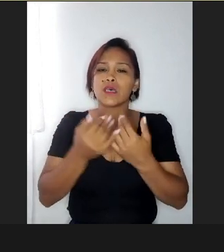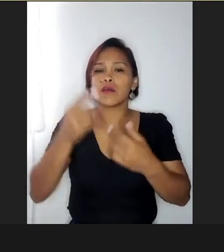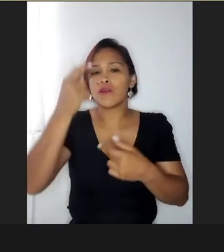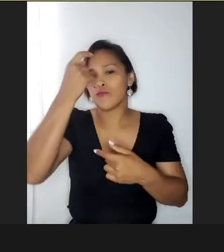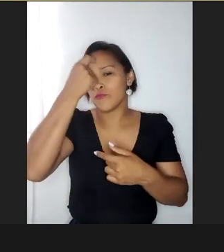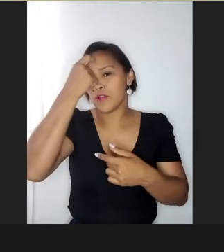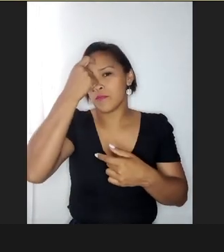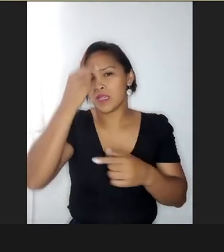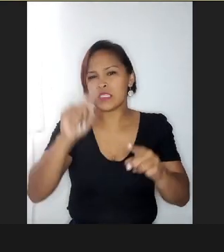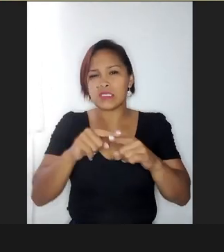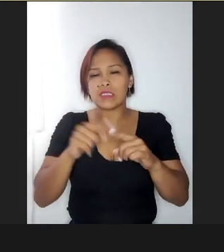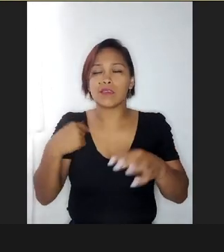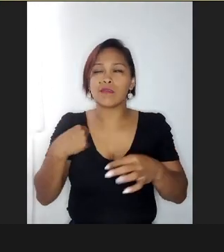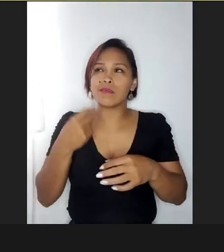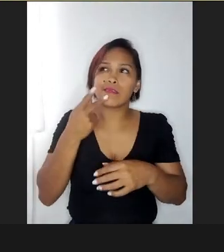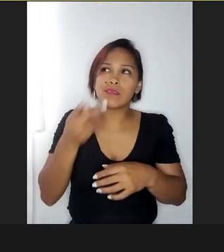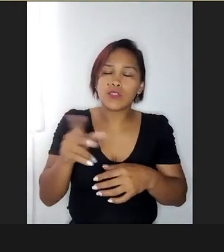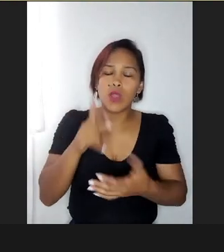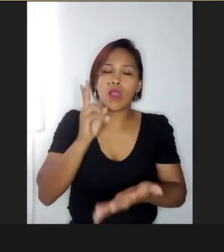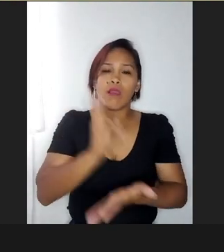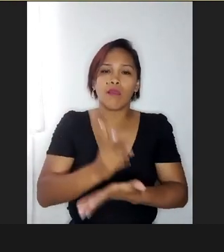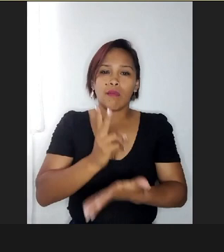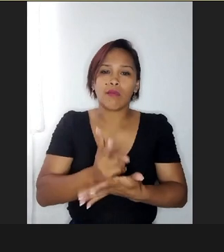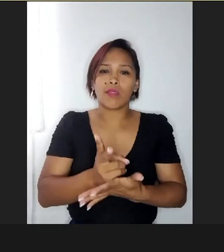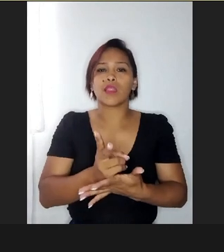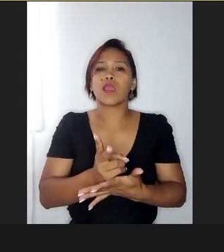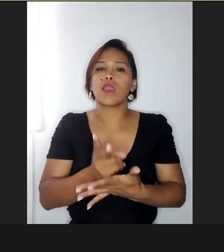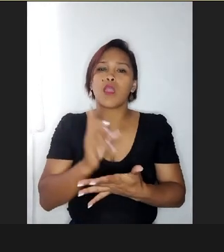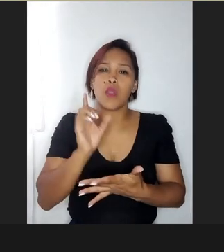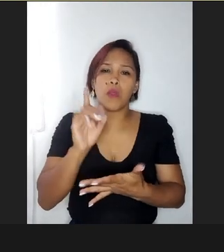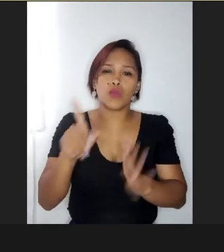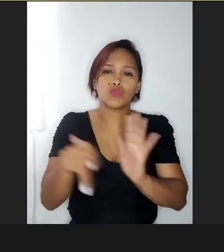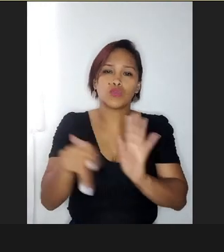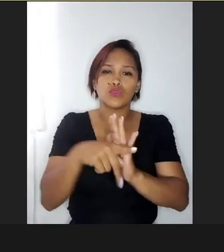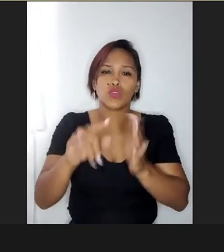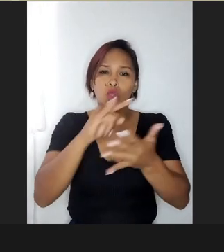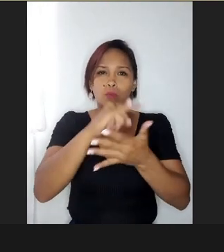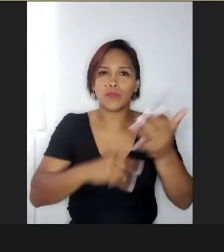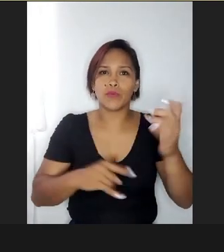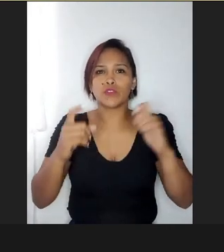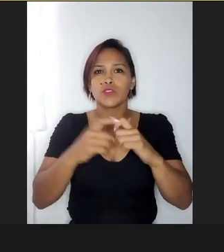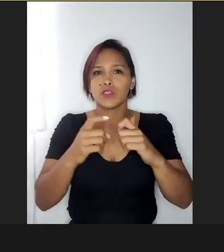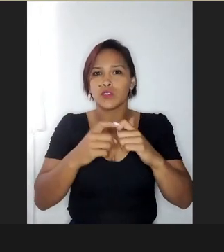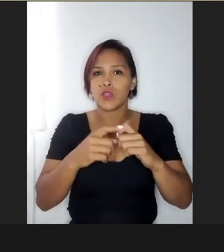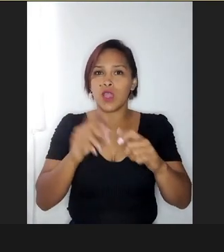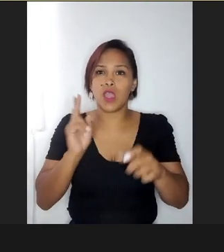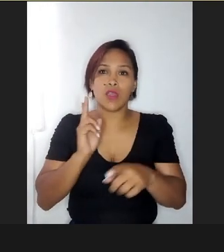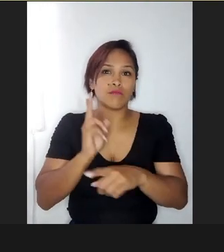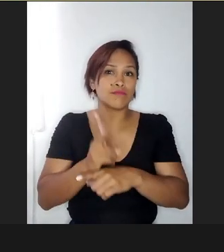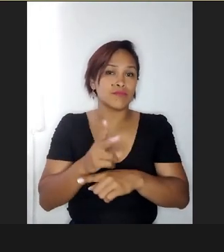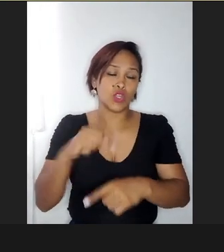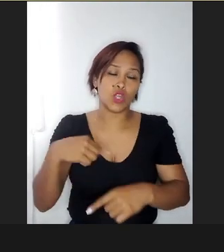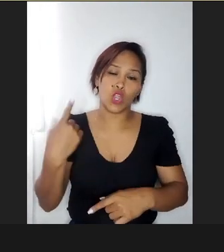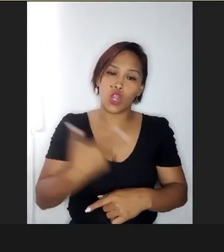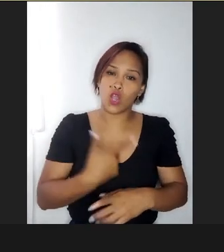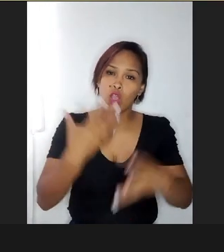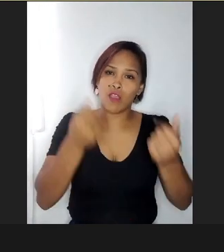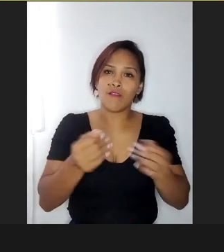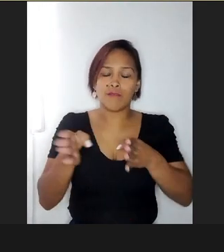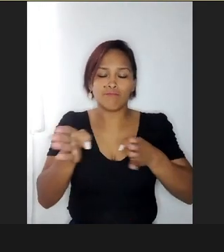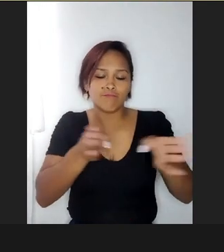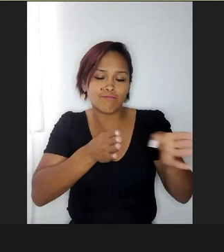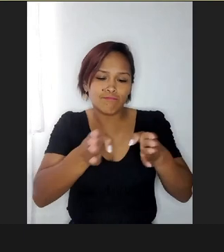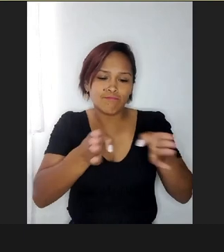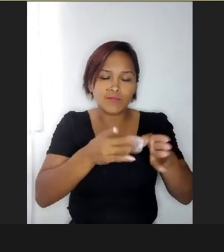sem se apegar, é, tanto a questão, do diagnóstico, porque aí é um caminho que a gente vai trilhando, sabe, quando eu